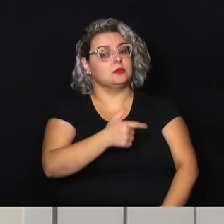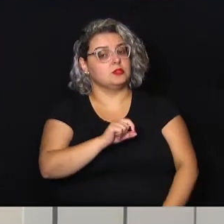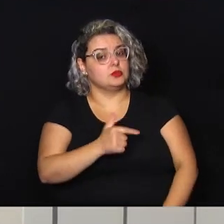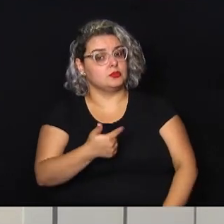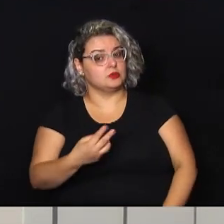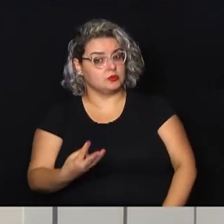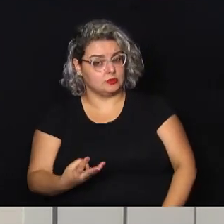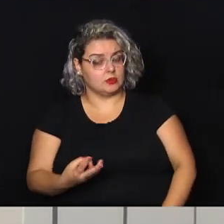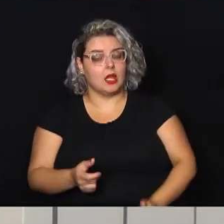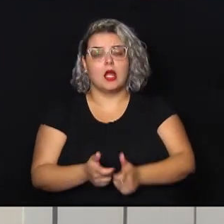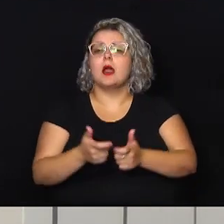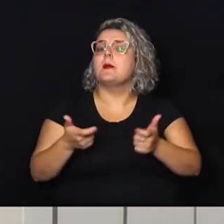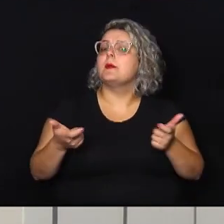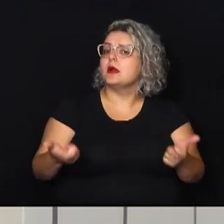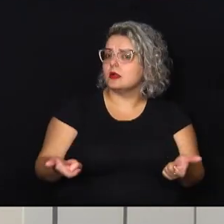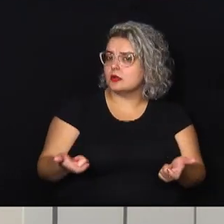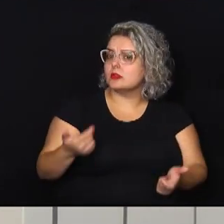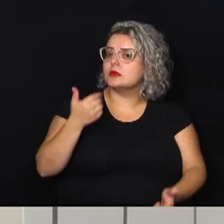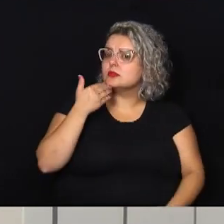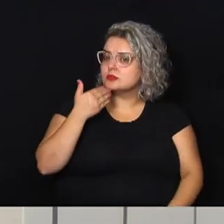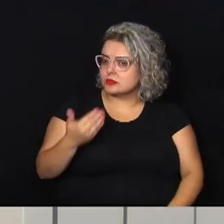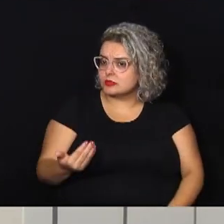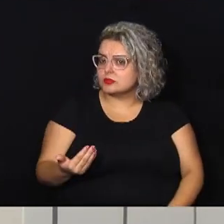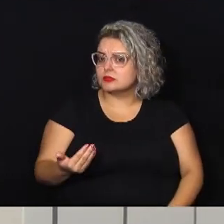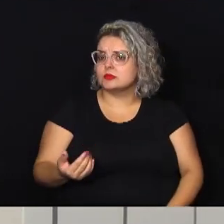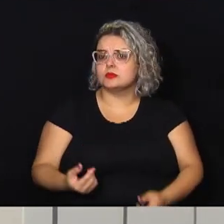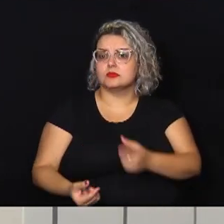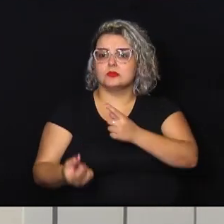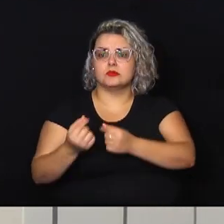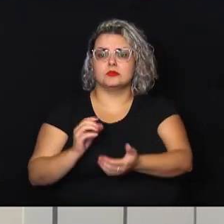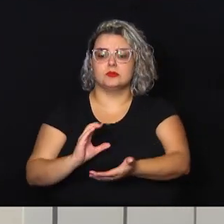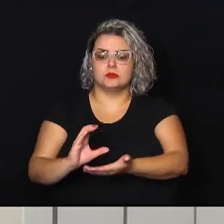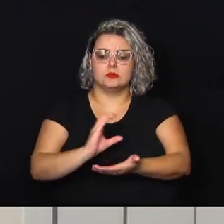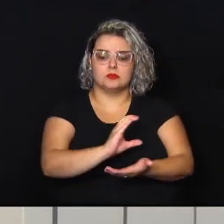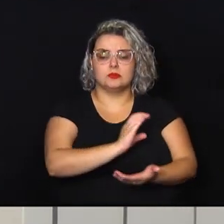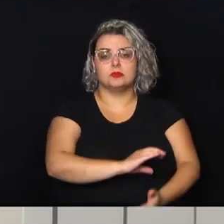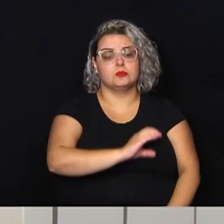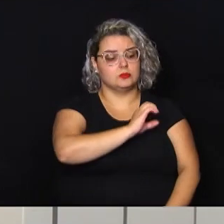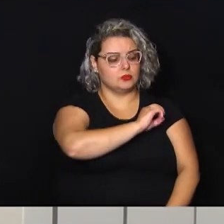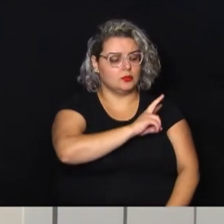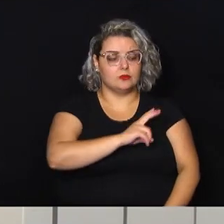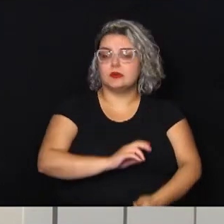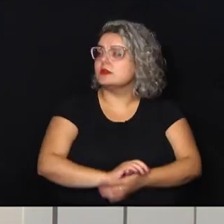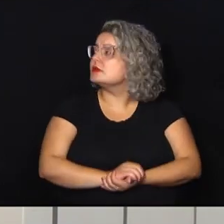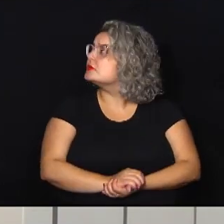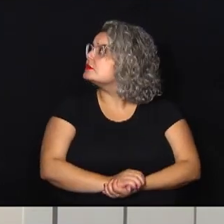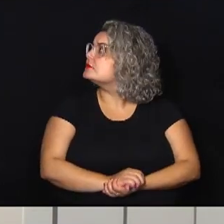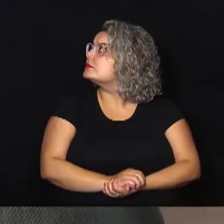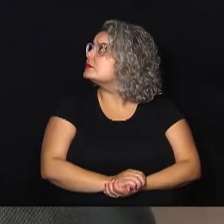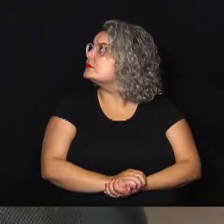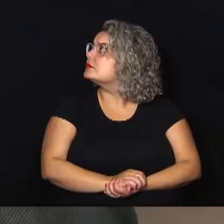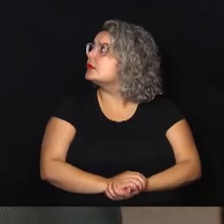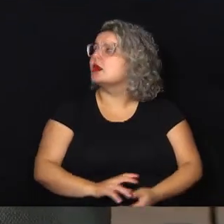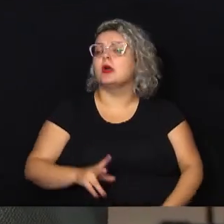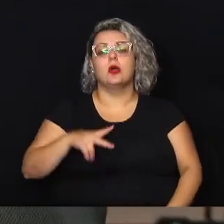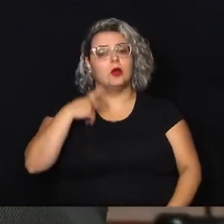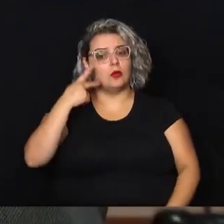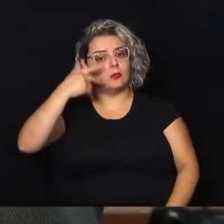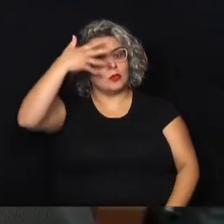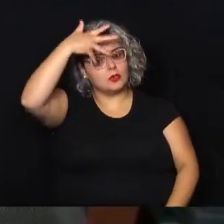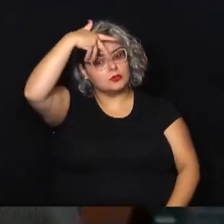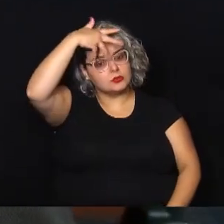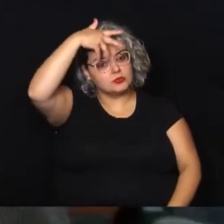A maioria das solicitações atende ao Distrito do Ouro Verde. O vereador Rodrigo da